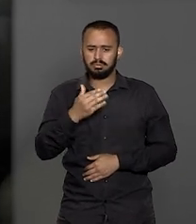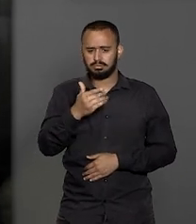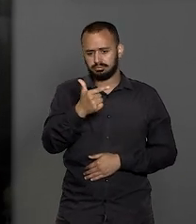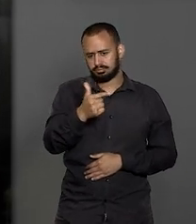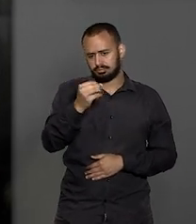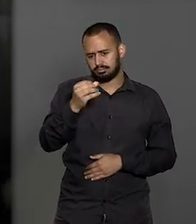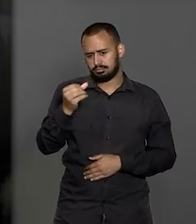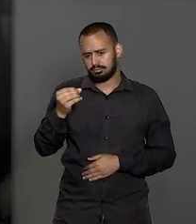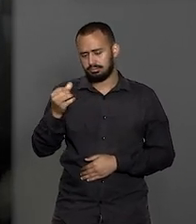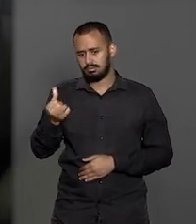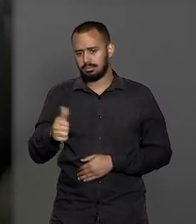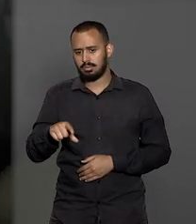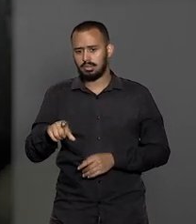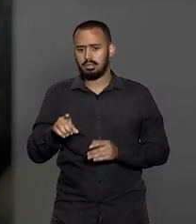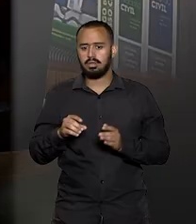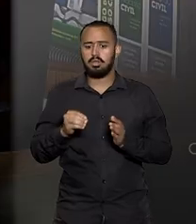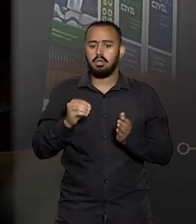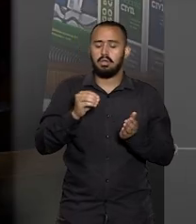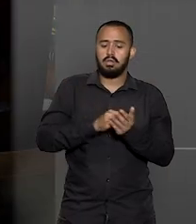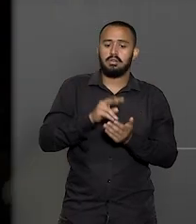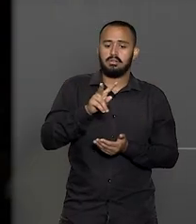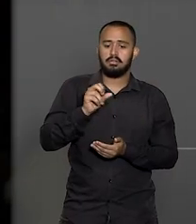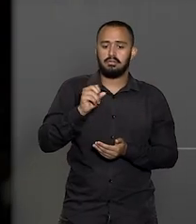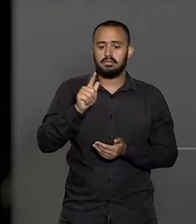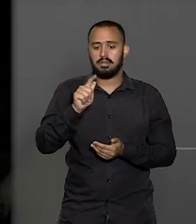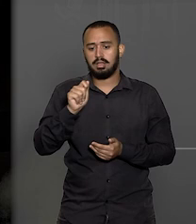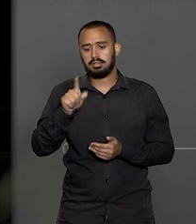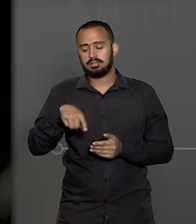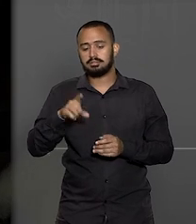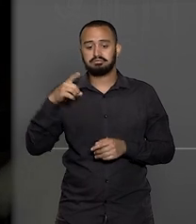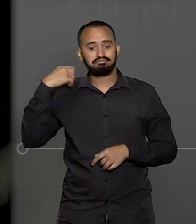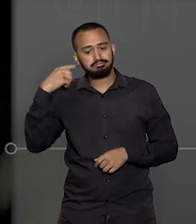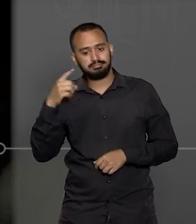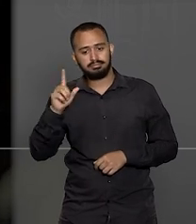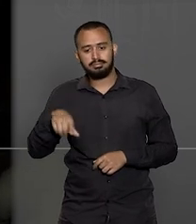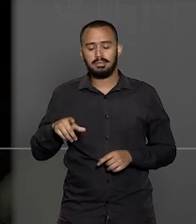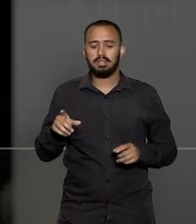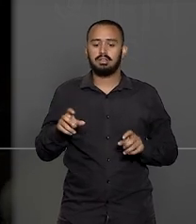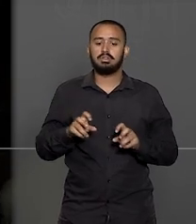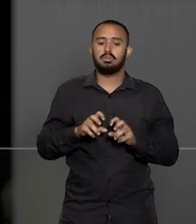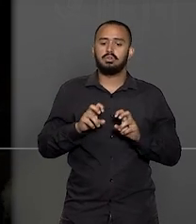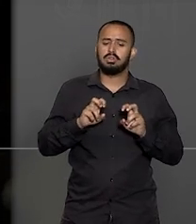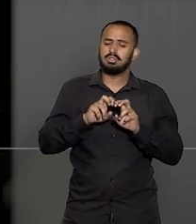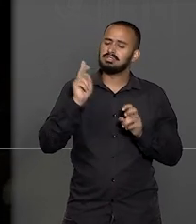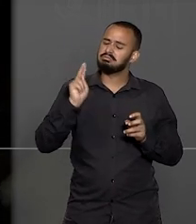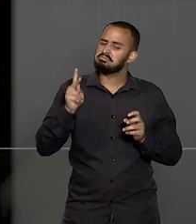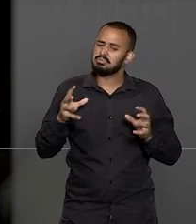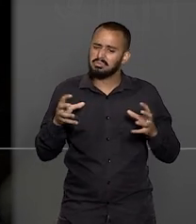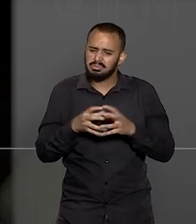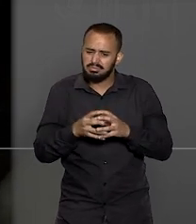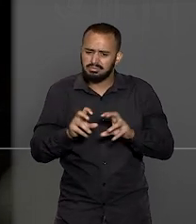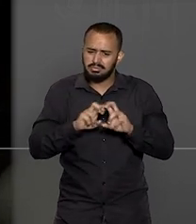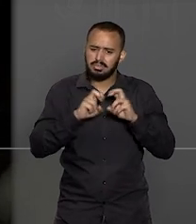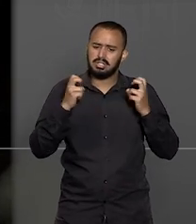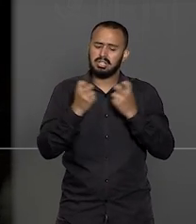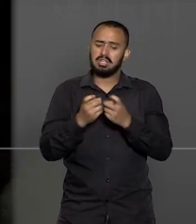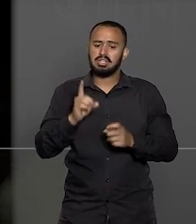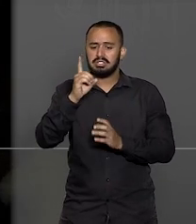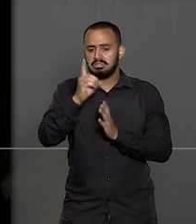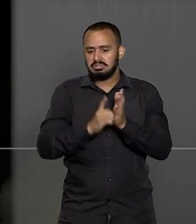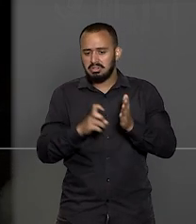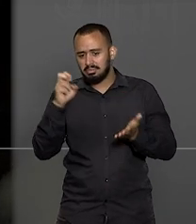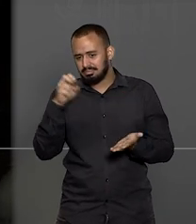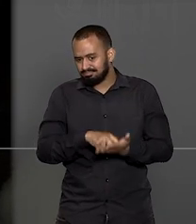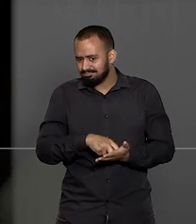em vaga reservada à advocacia. O STJ sempre integrou os colegiados especializados em Direito Penal.